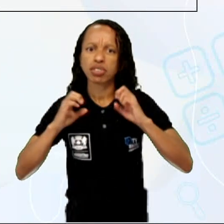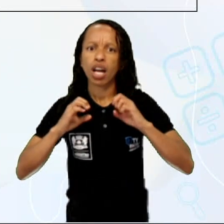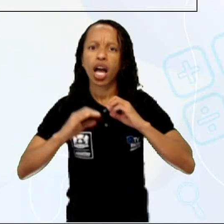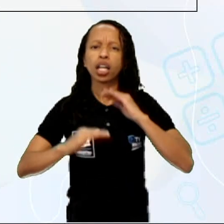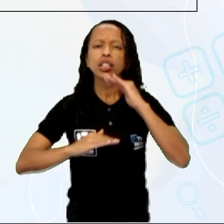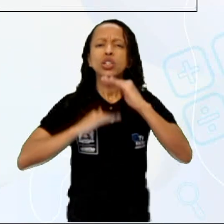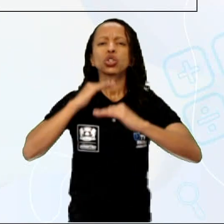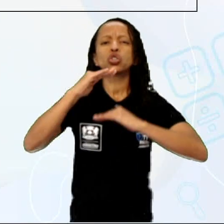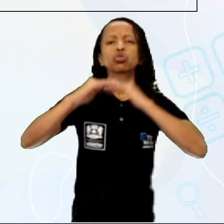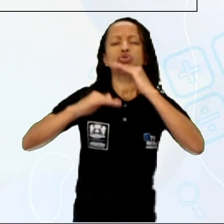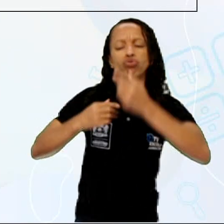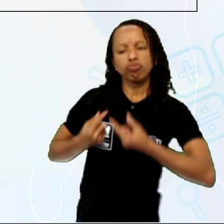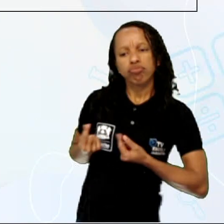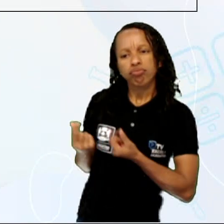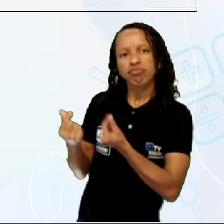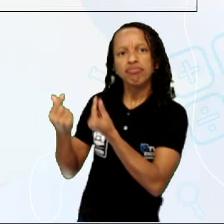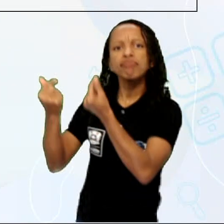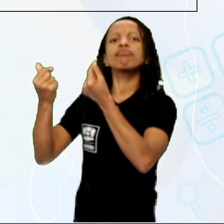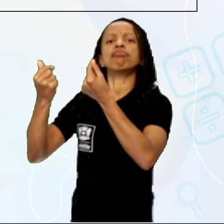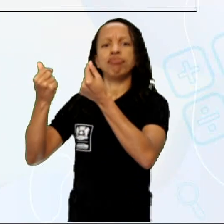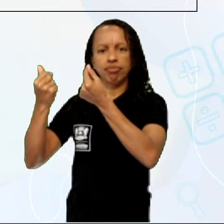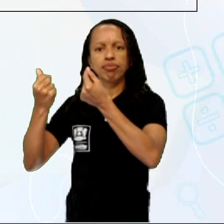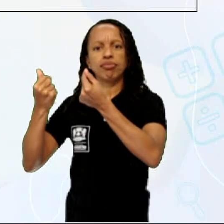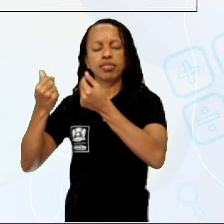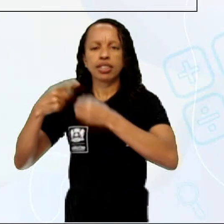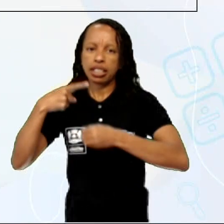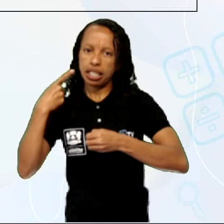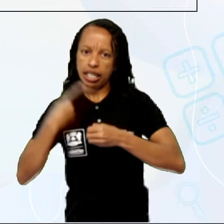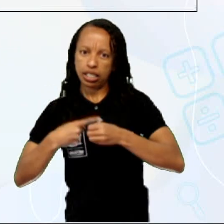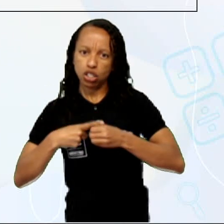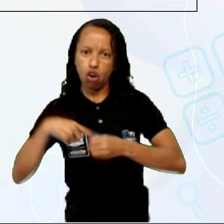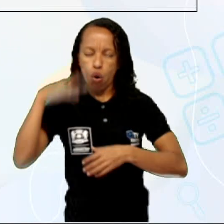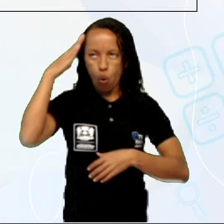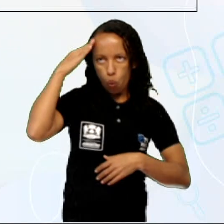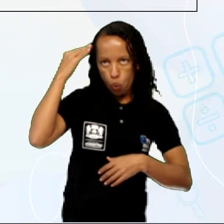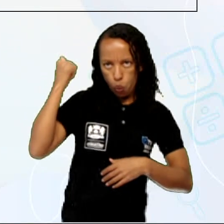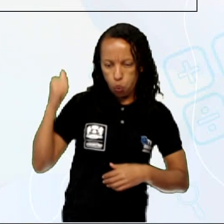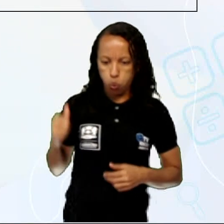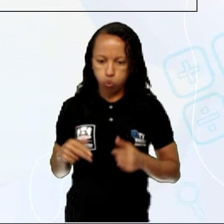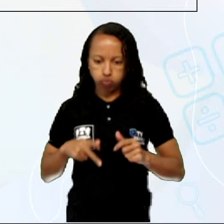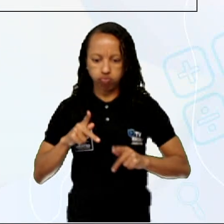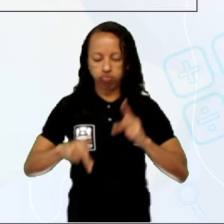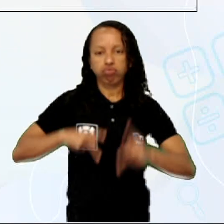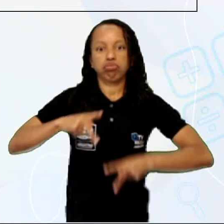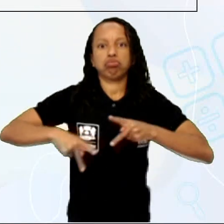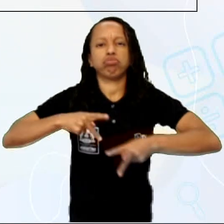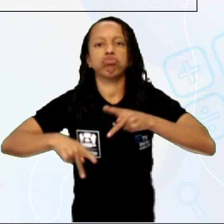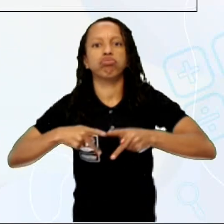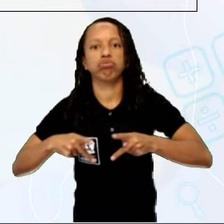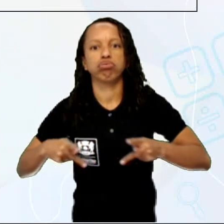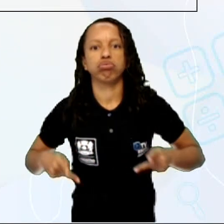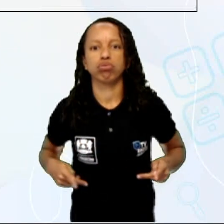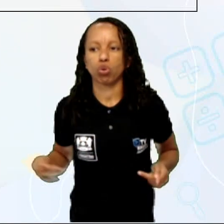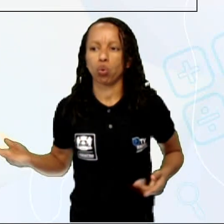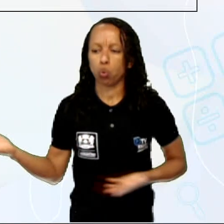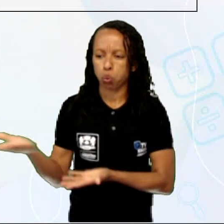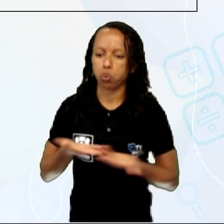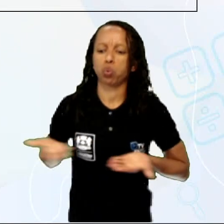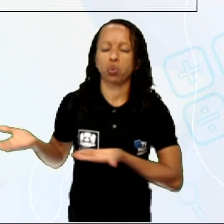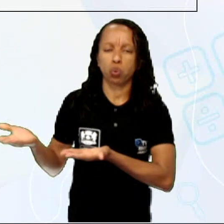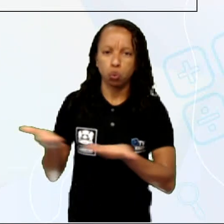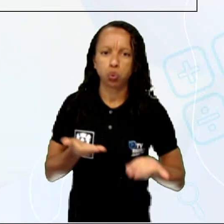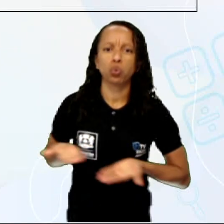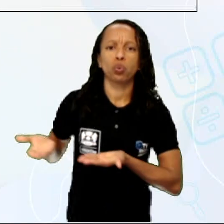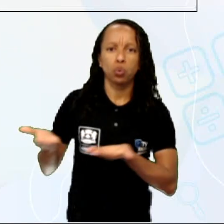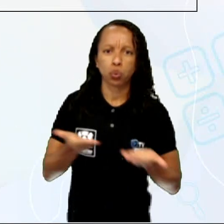economia e tornou a cidade mais populosa. Várias pessoas começaram a surgir cada